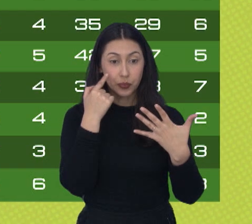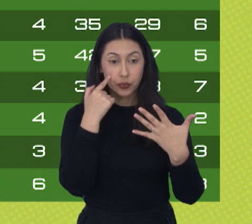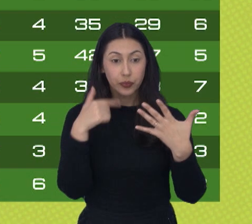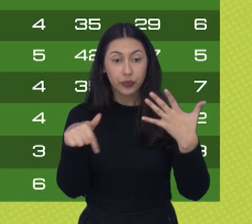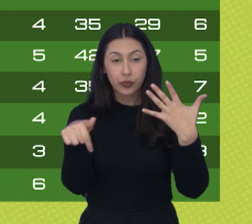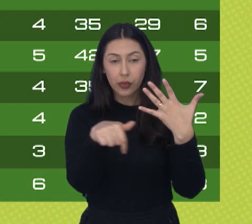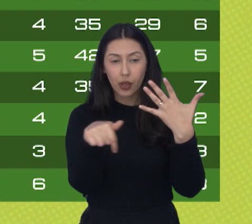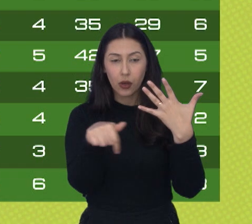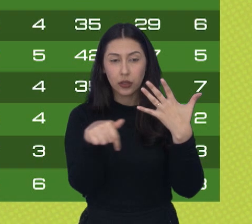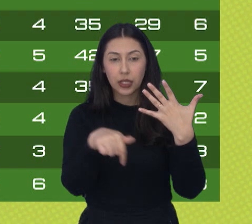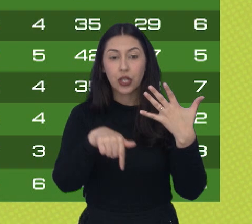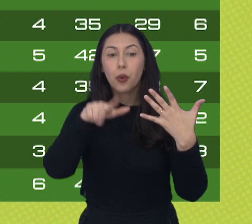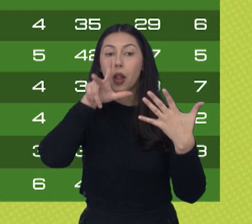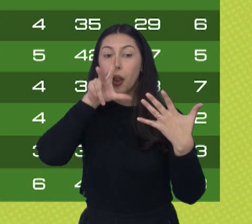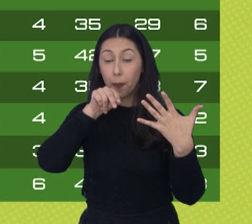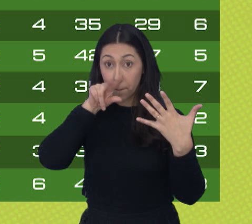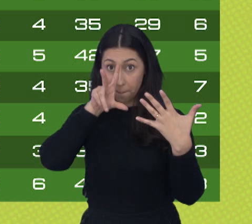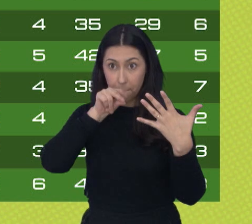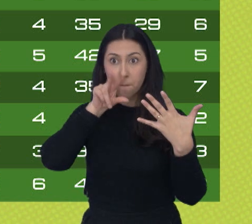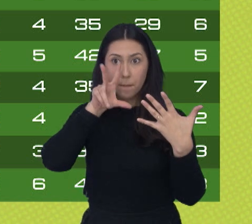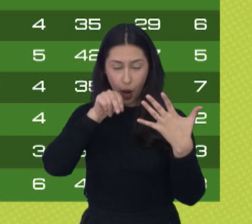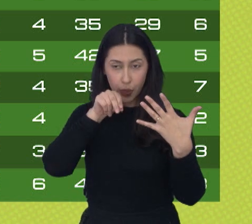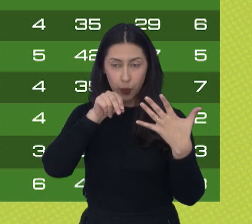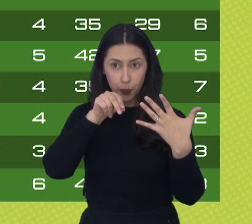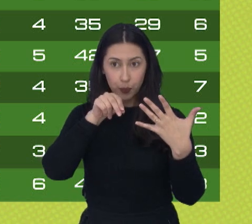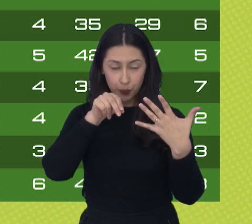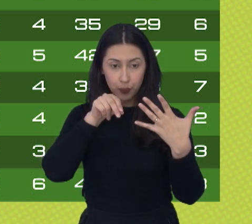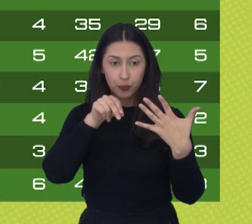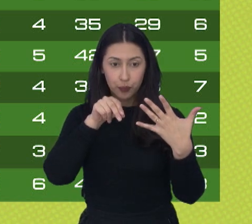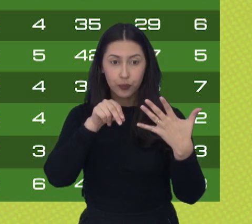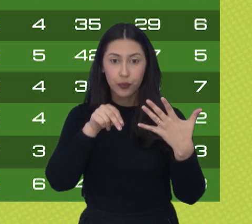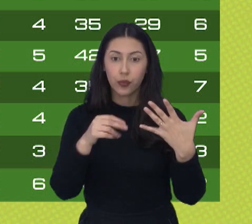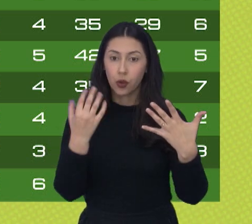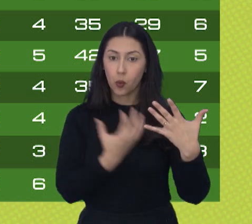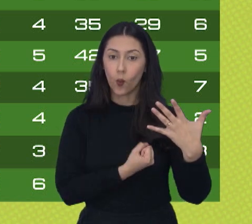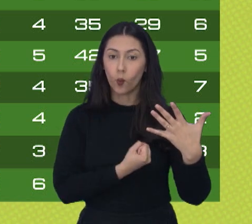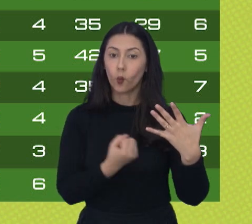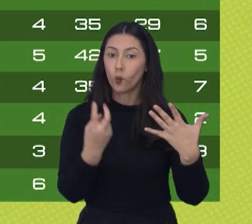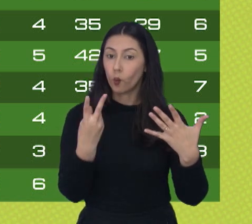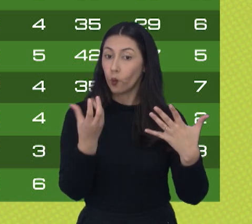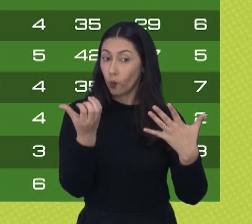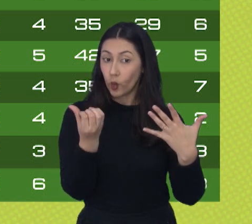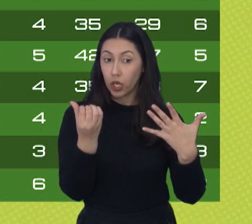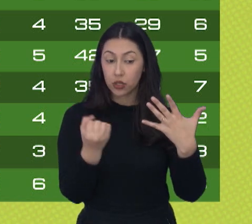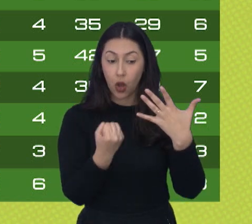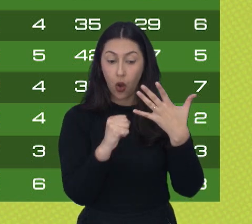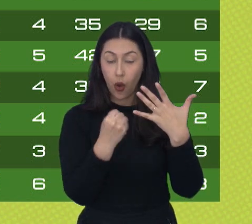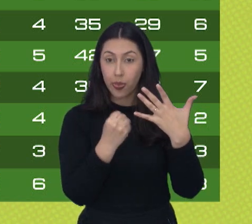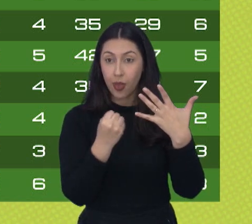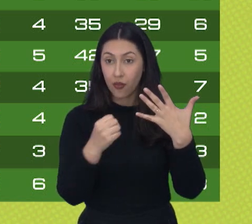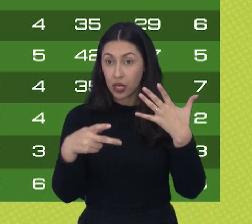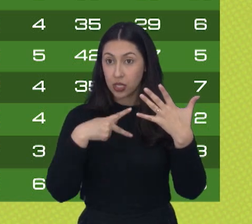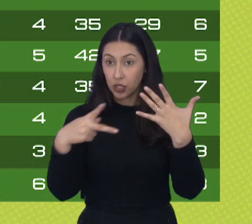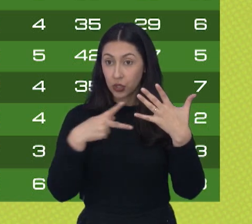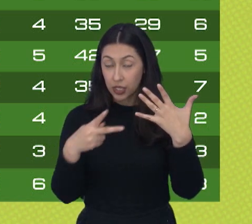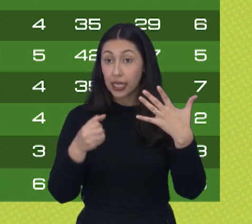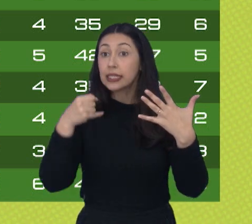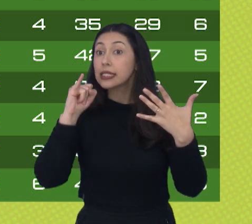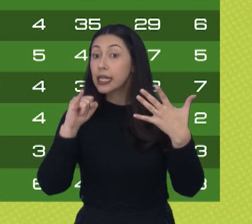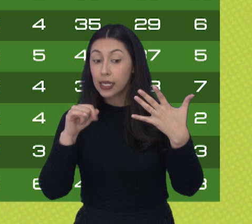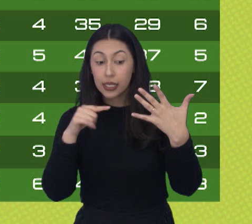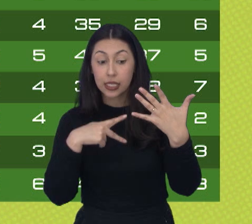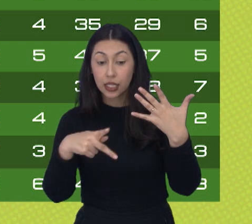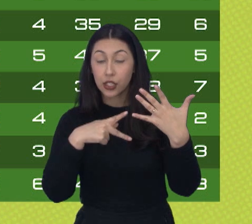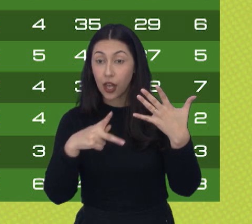colocado, Pato Futsal, que é o próximo adversário do São José, 26 pontos. Em oitavo, o São José com 23. Se o São José vencer